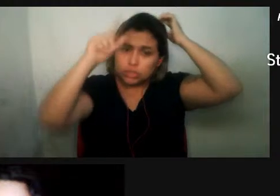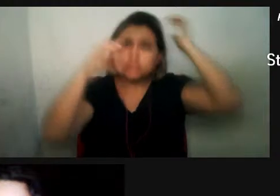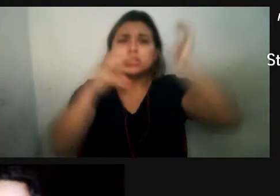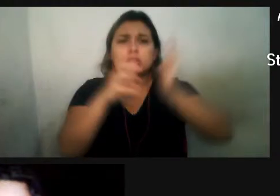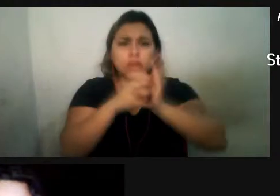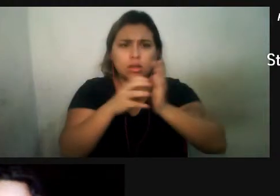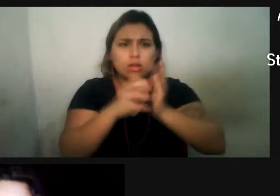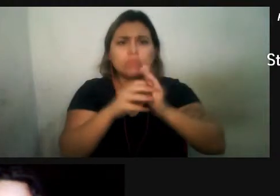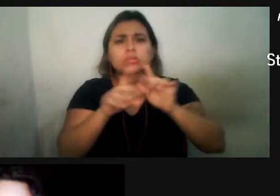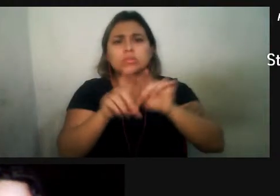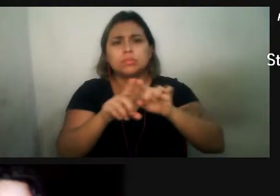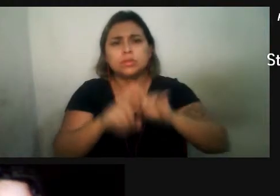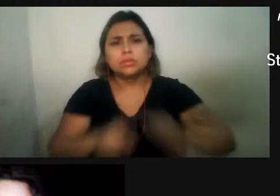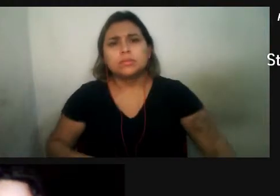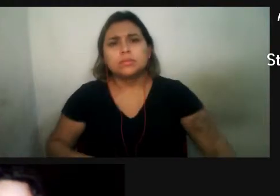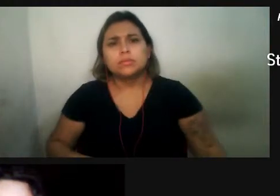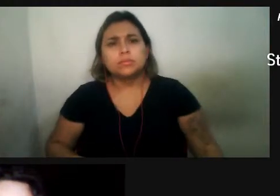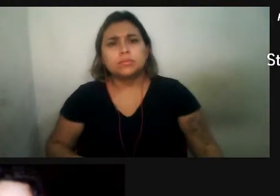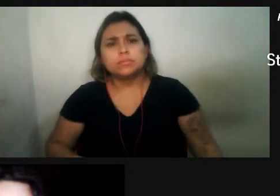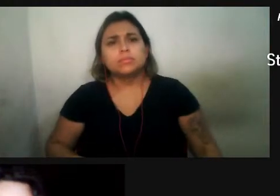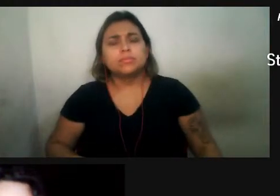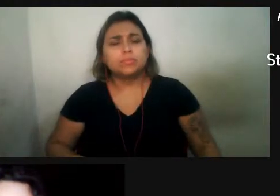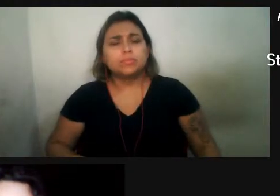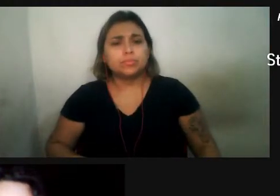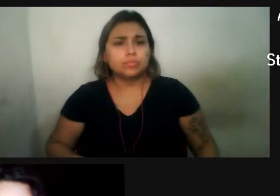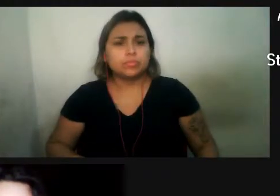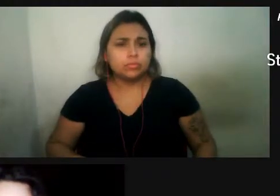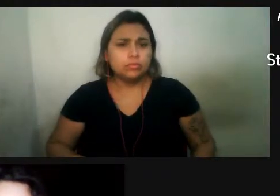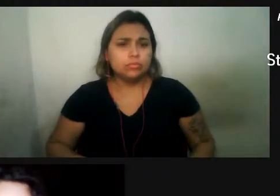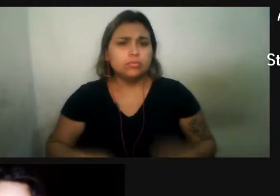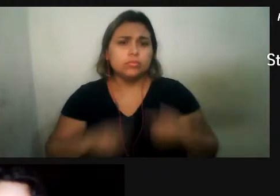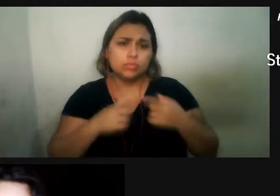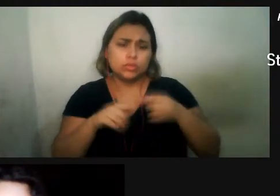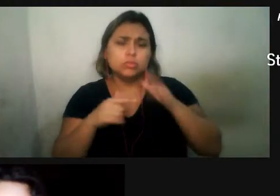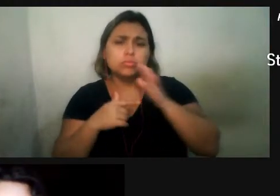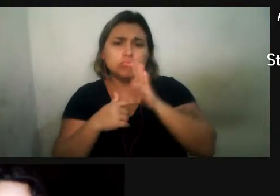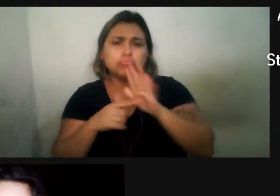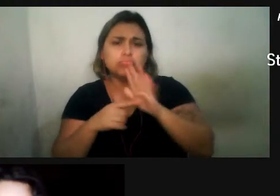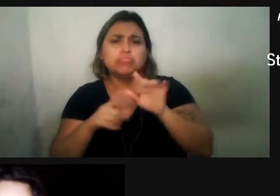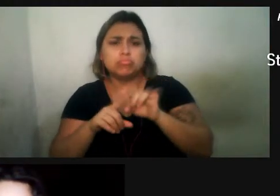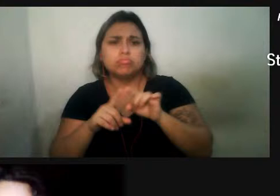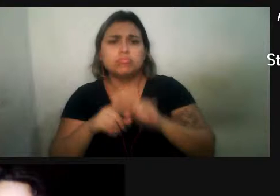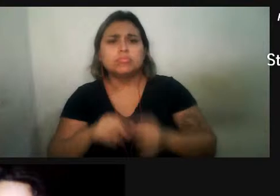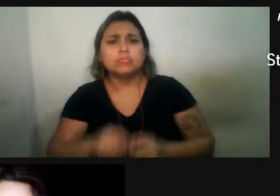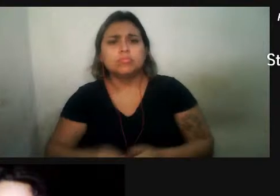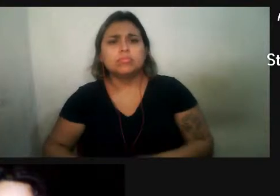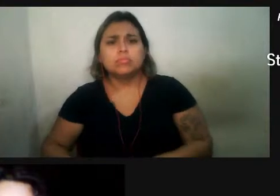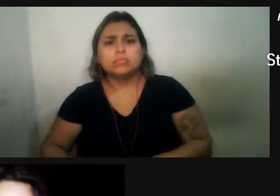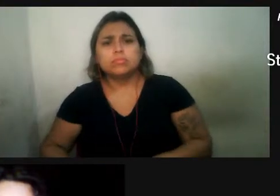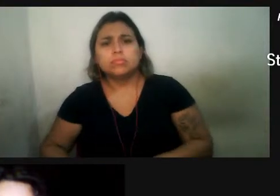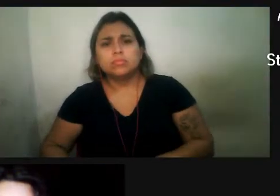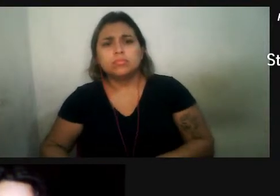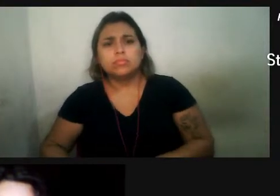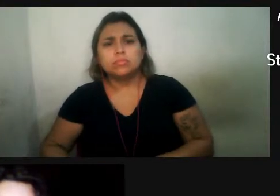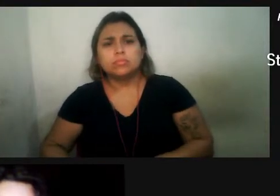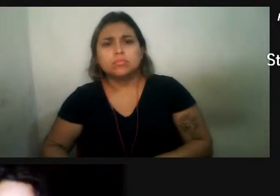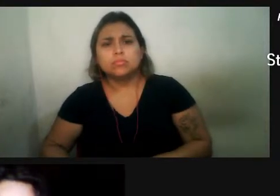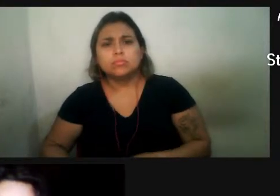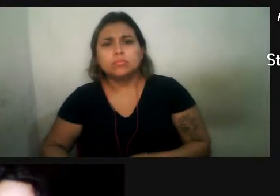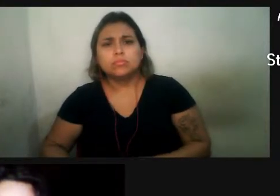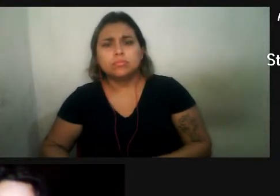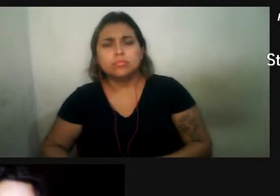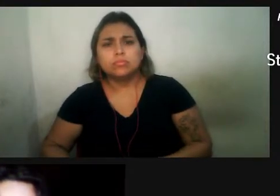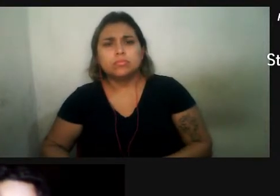mas os sons parecem a olho nu sem fazer muitas medidas bem parecidas, mas pode sim ter alguma